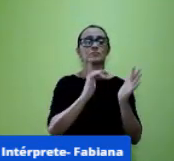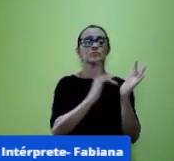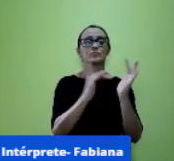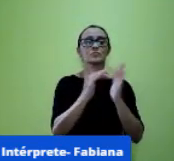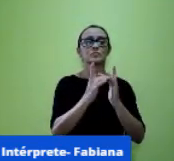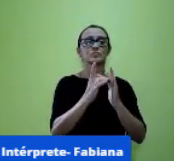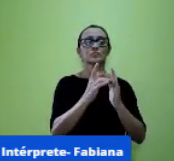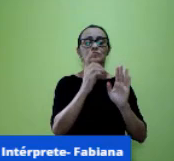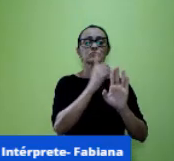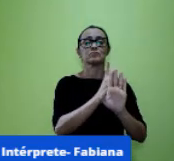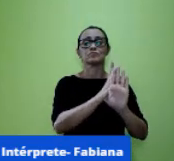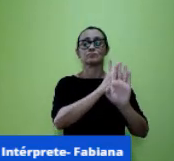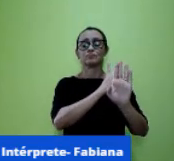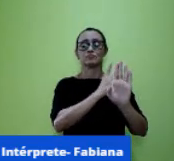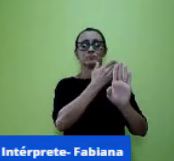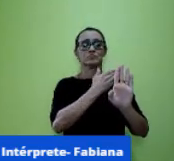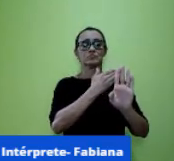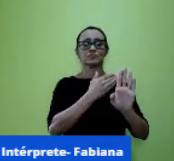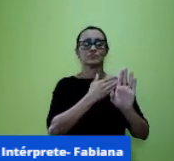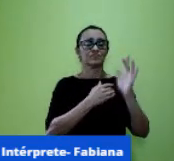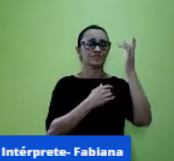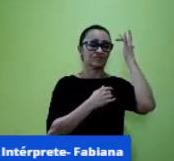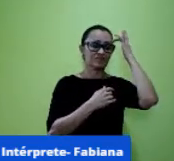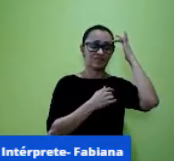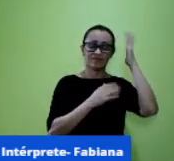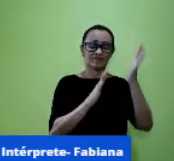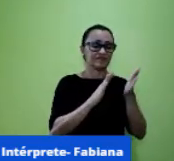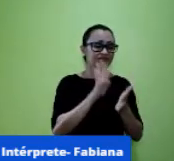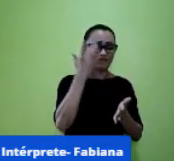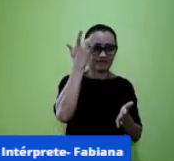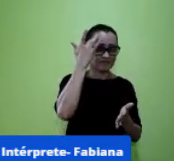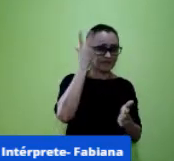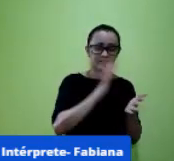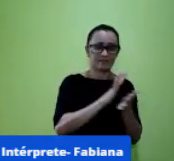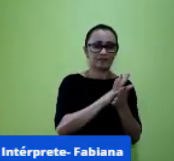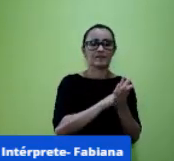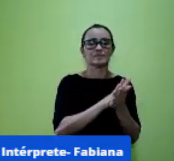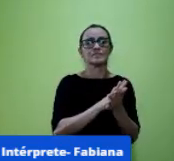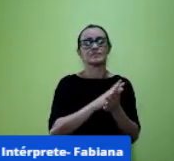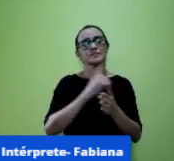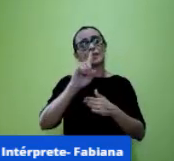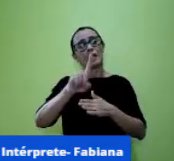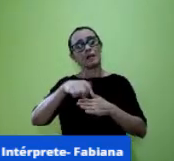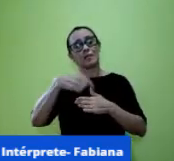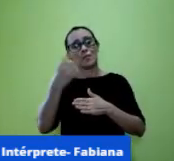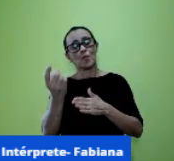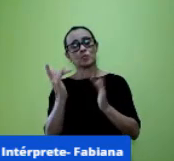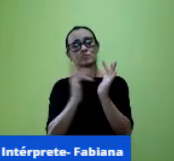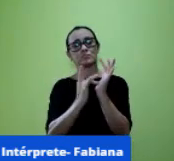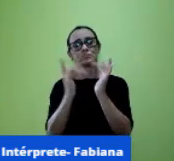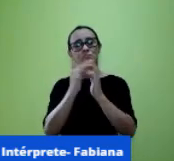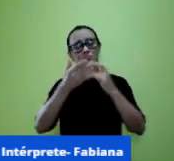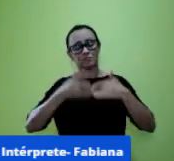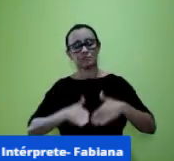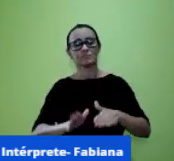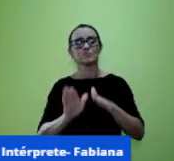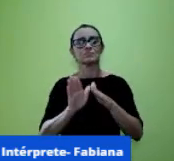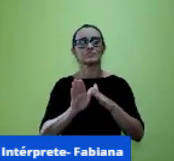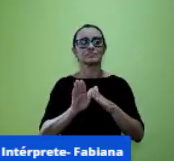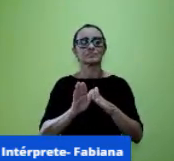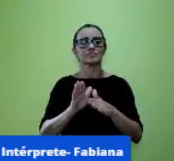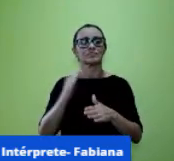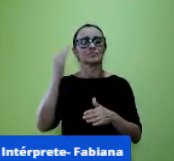sei que nada sei 2017 depois de Cristo só sei que